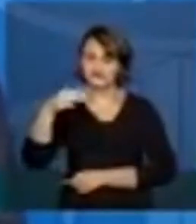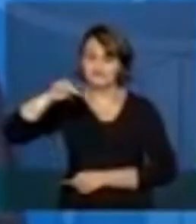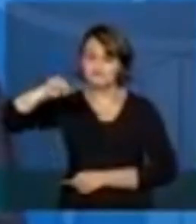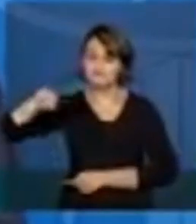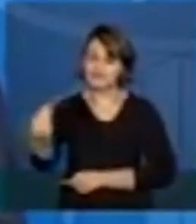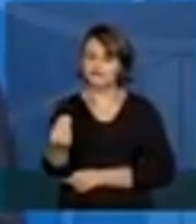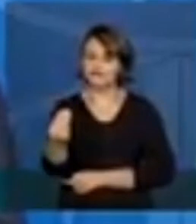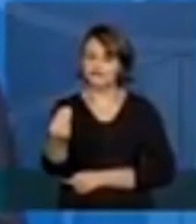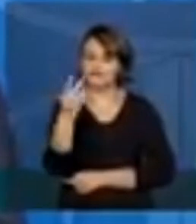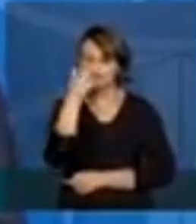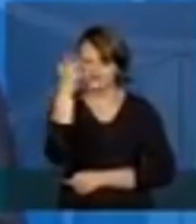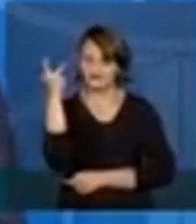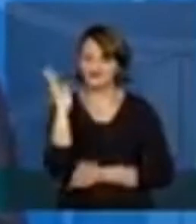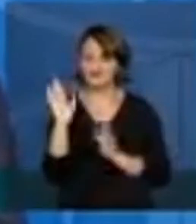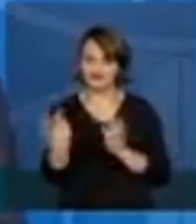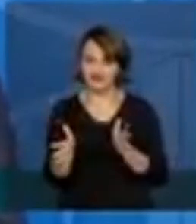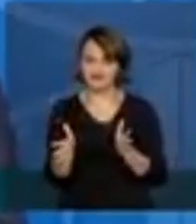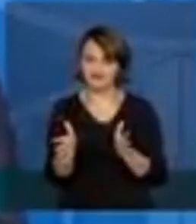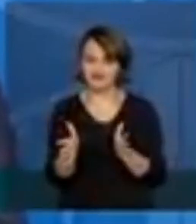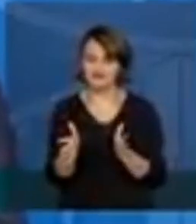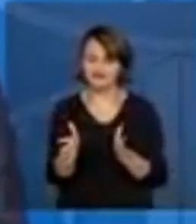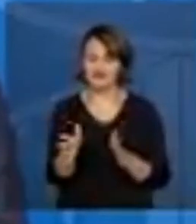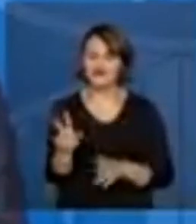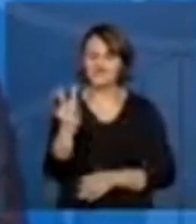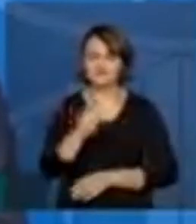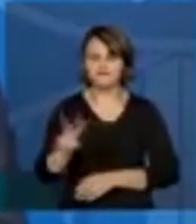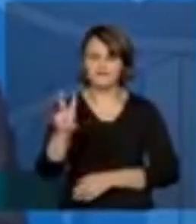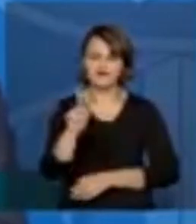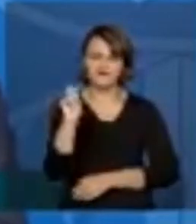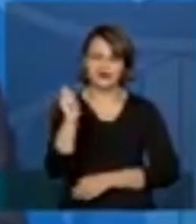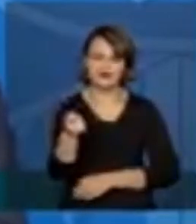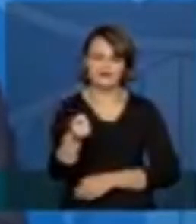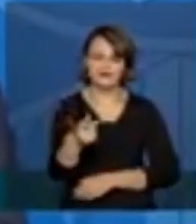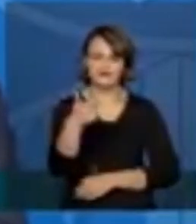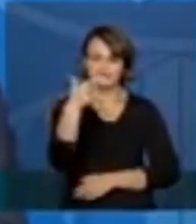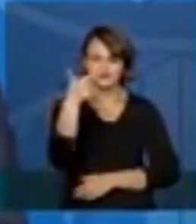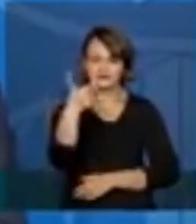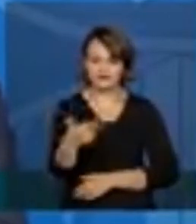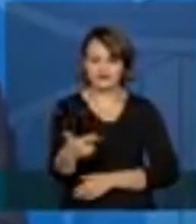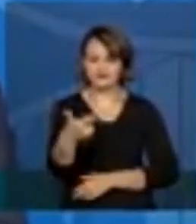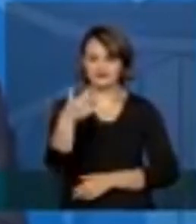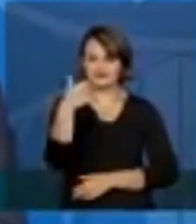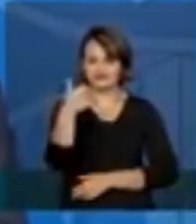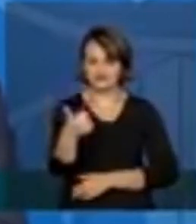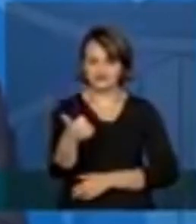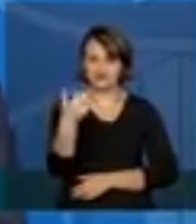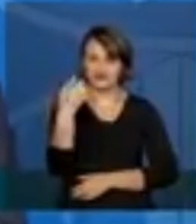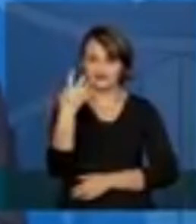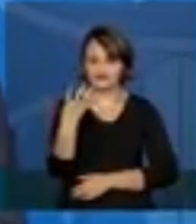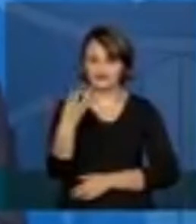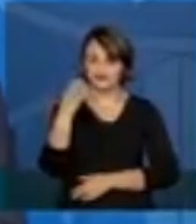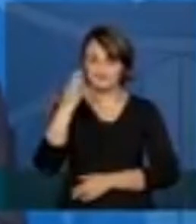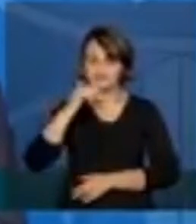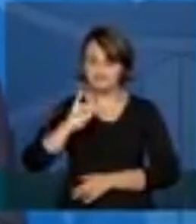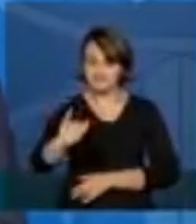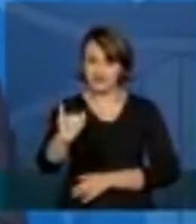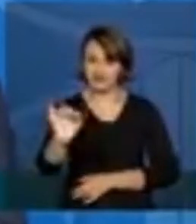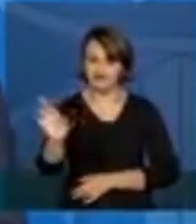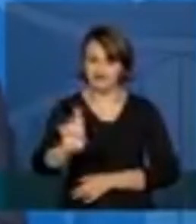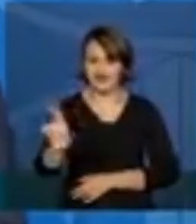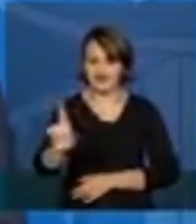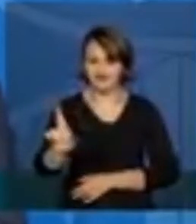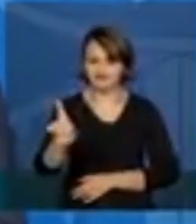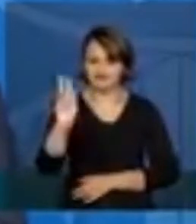de pessoas, num valor aproximado de 214 bilhões de reais.